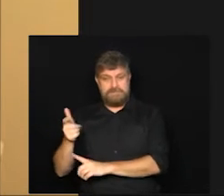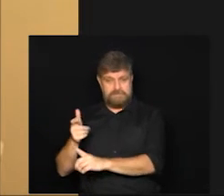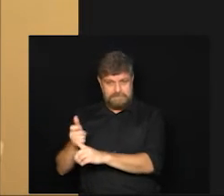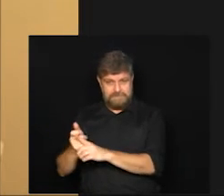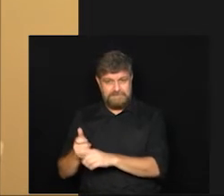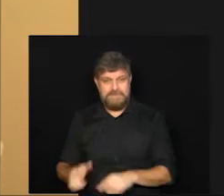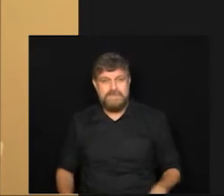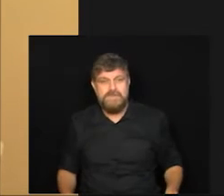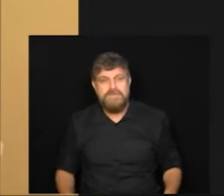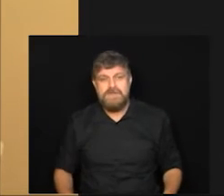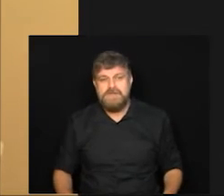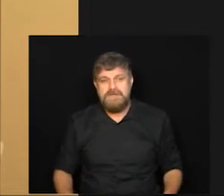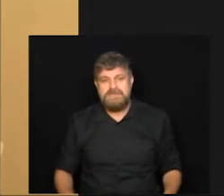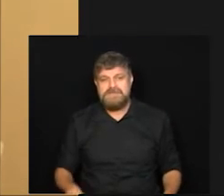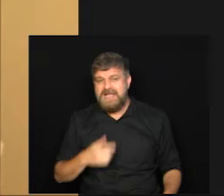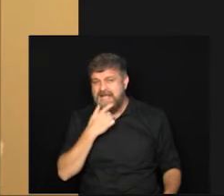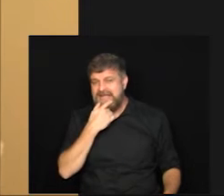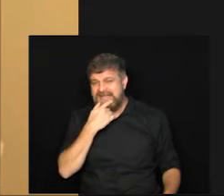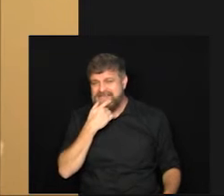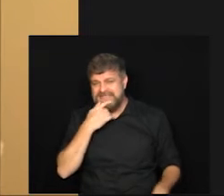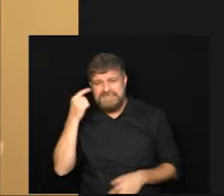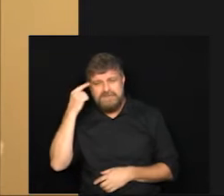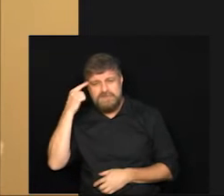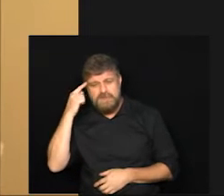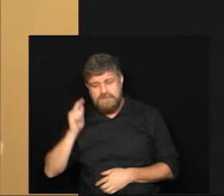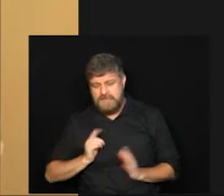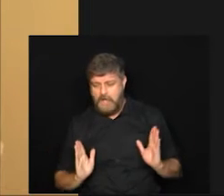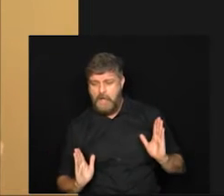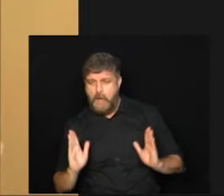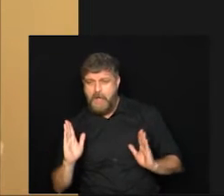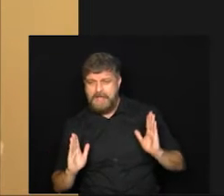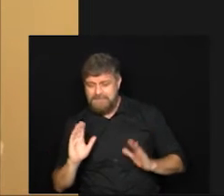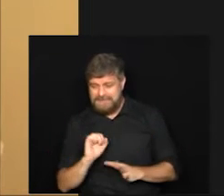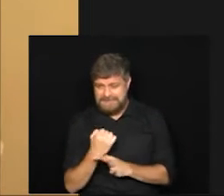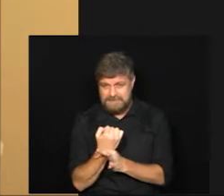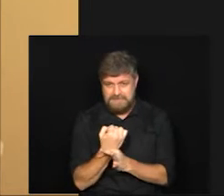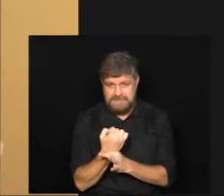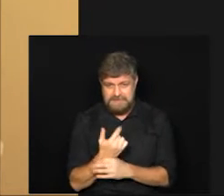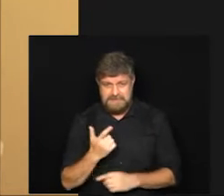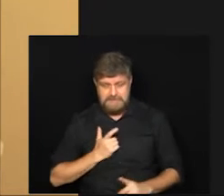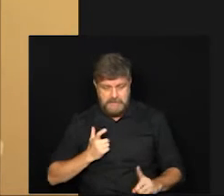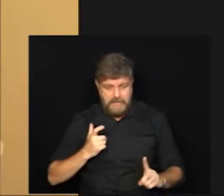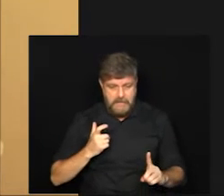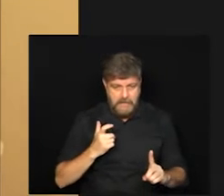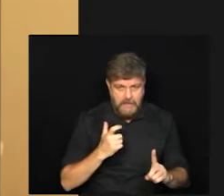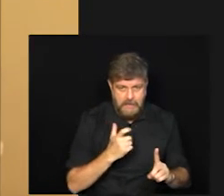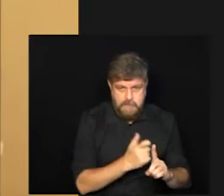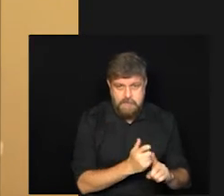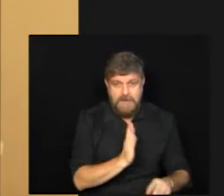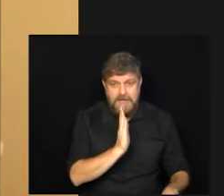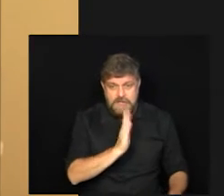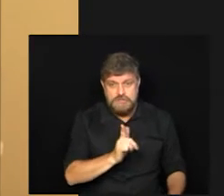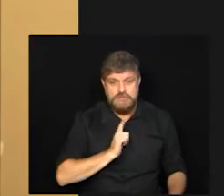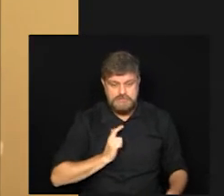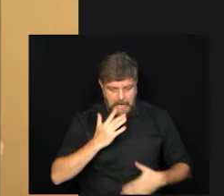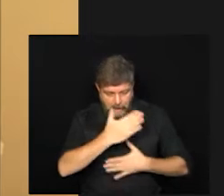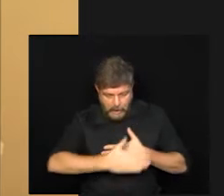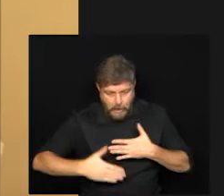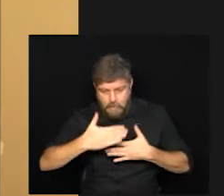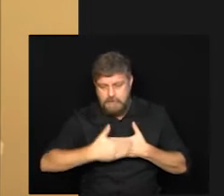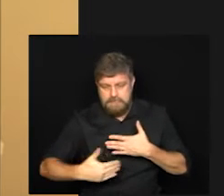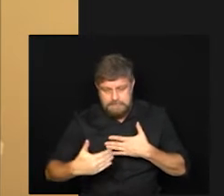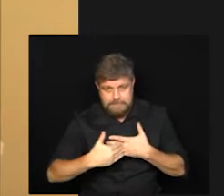a AstraZeneca pensou um pouquinho isso o intervalo de segurança porque com uma dose só a gente já forma anticorpos